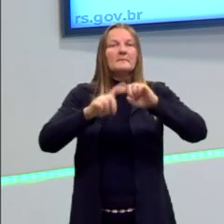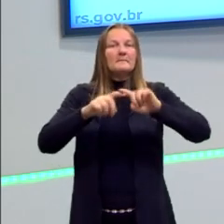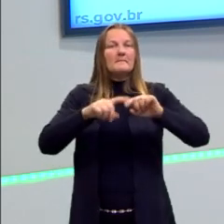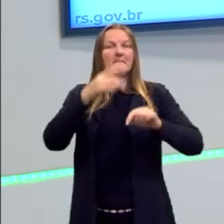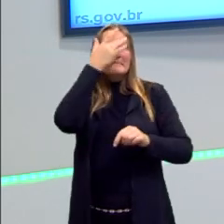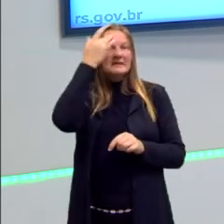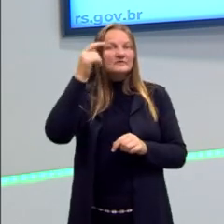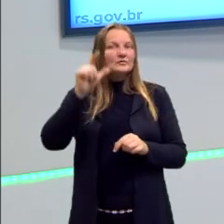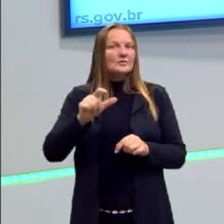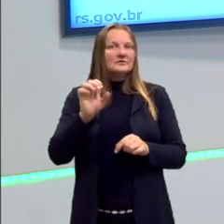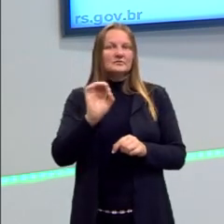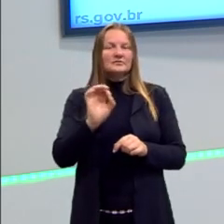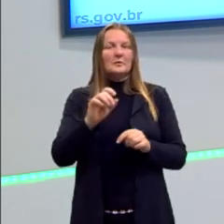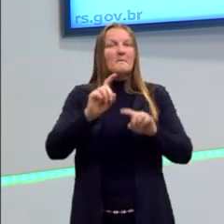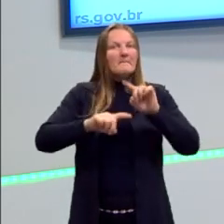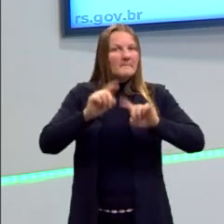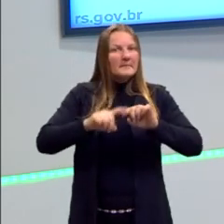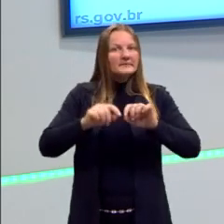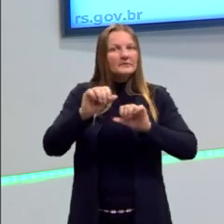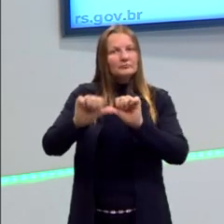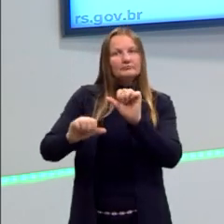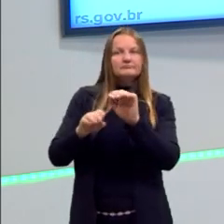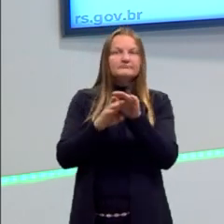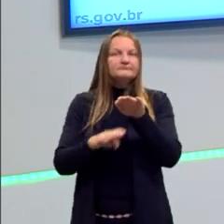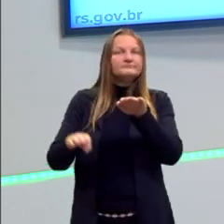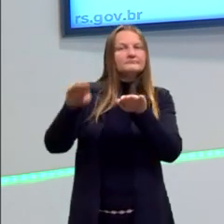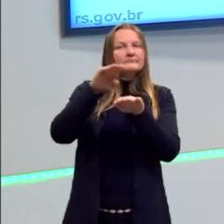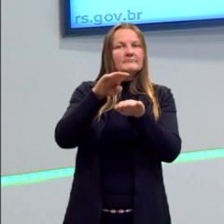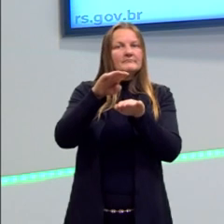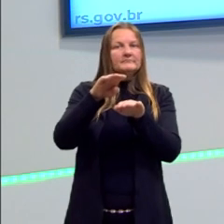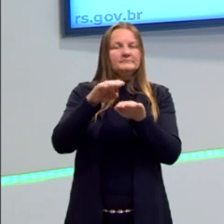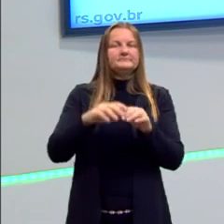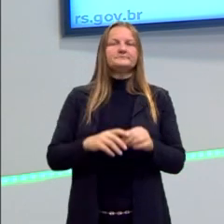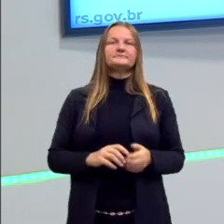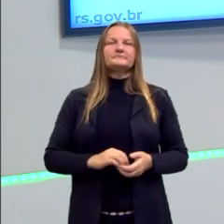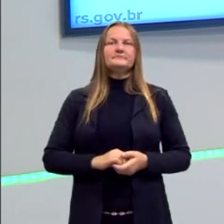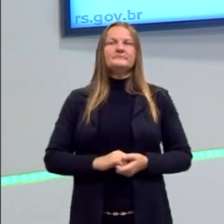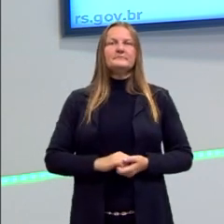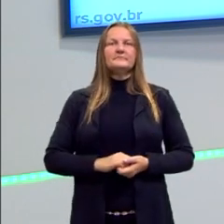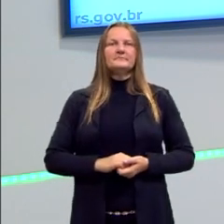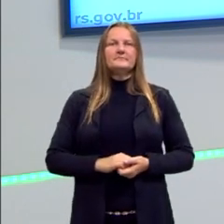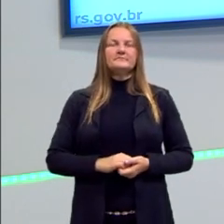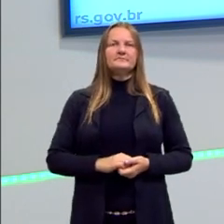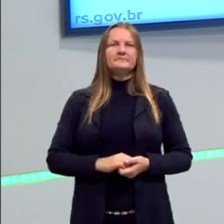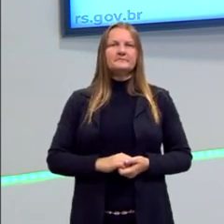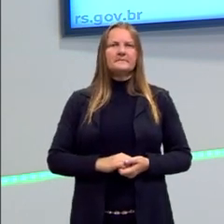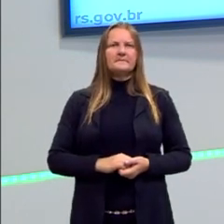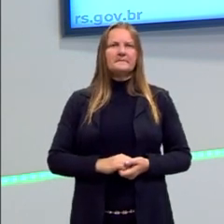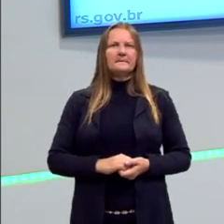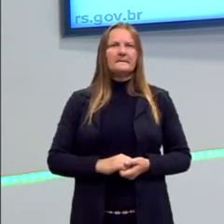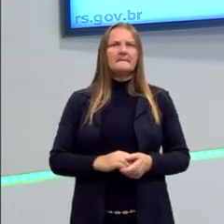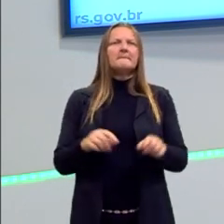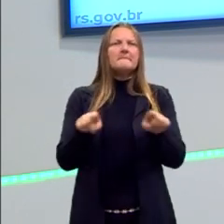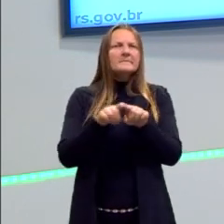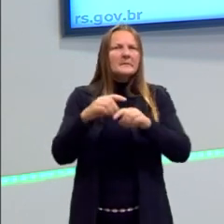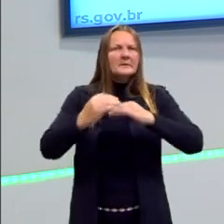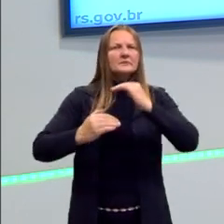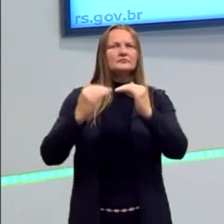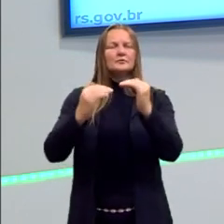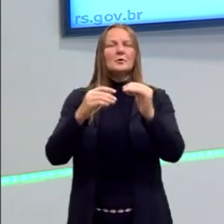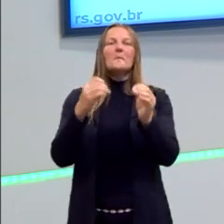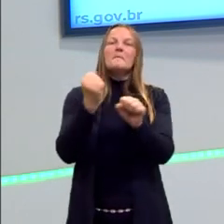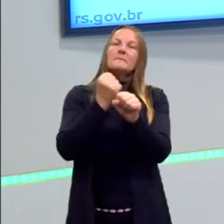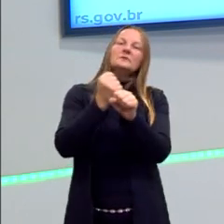obra. Eles saem desse patamar de apenas fornecedores de mão de obra para também desenvolverem produtos,